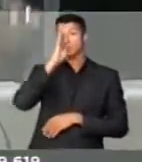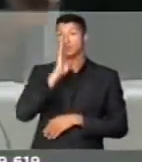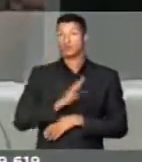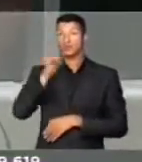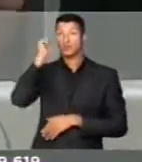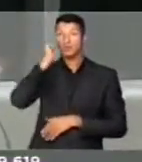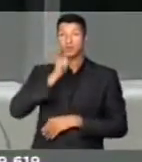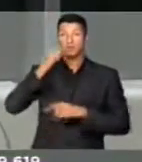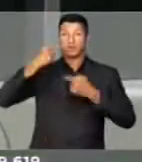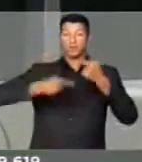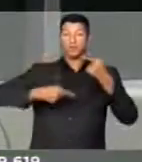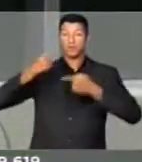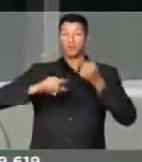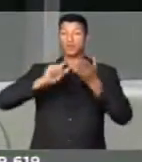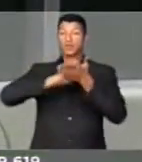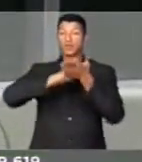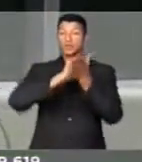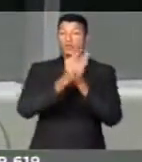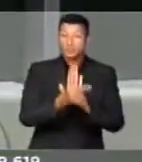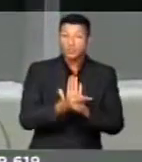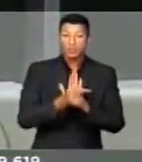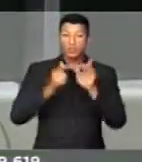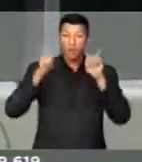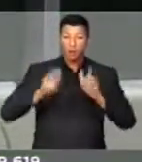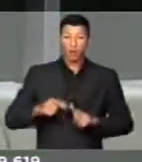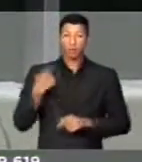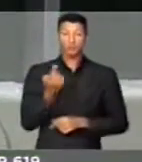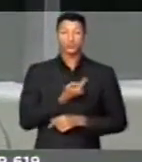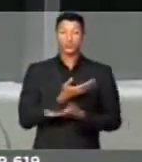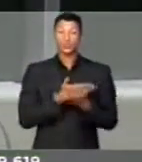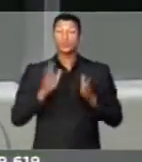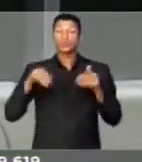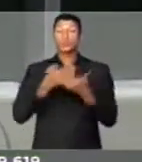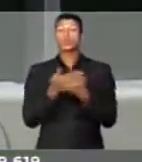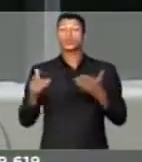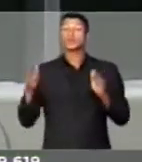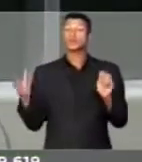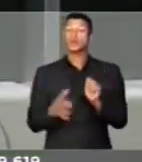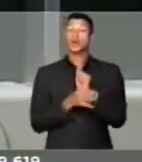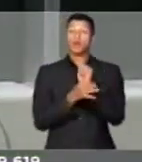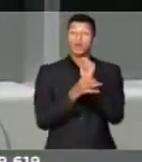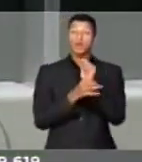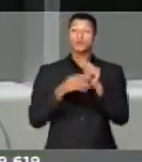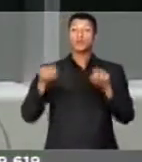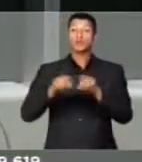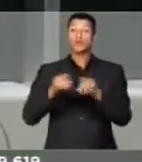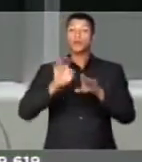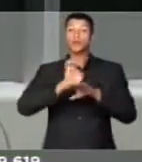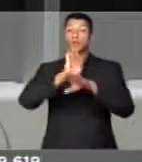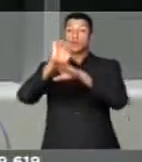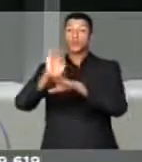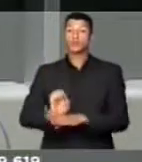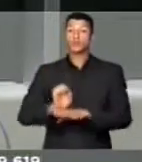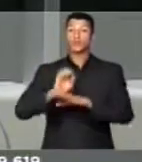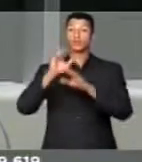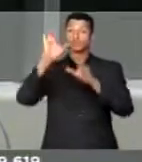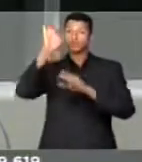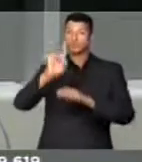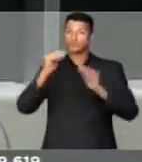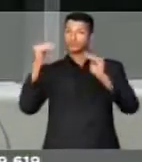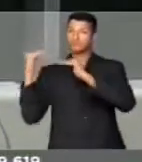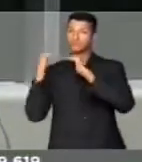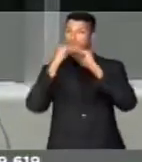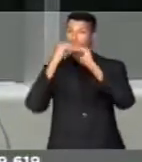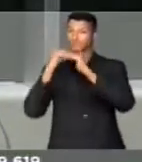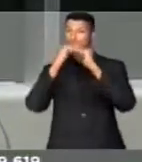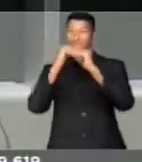a política de gênero, aonde estavam quando nós garantimos o Estado Democrático de